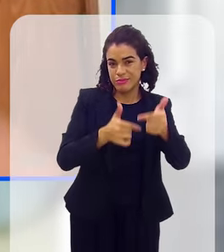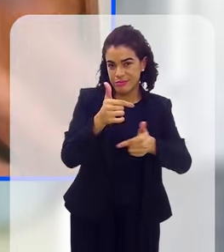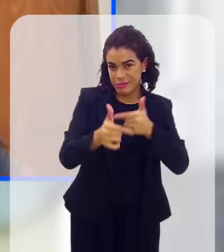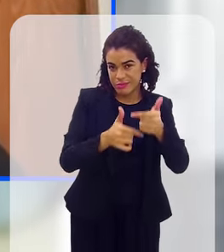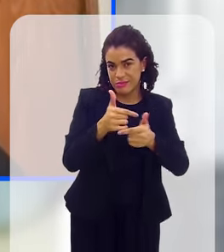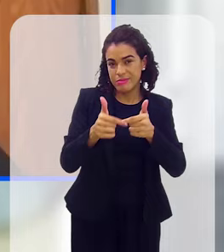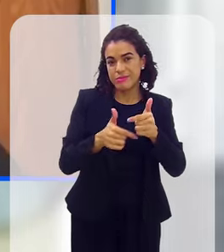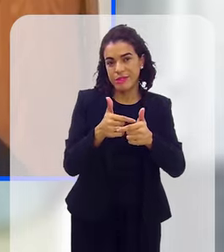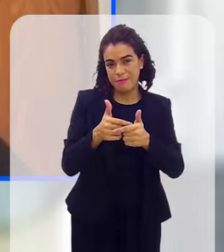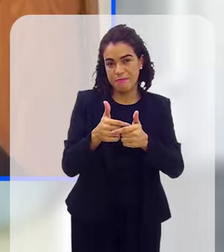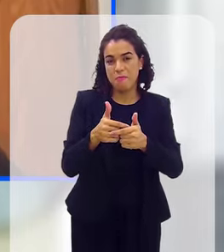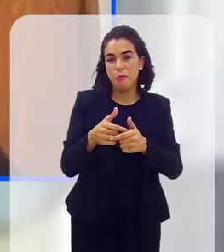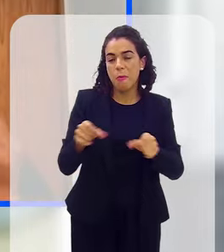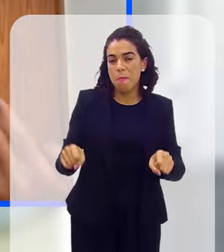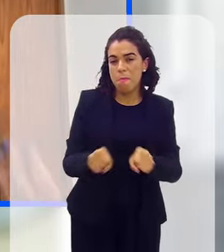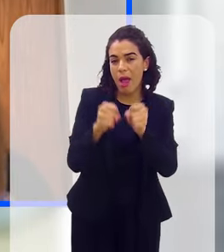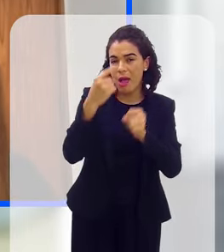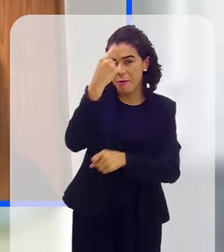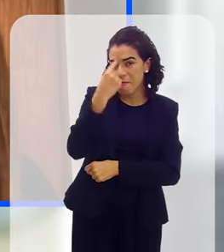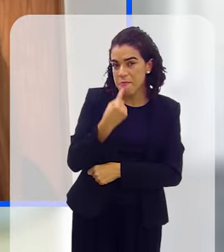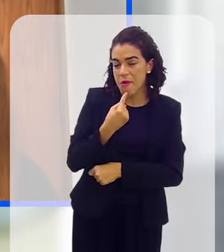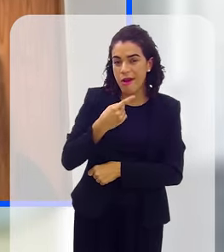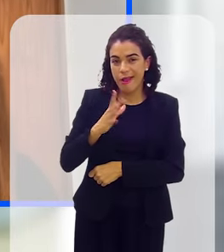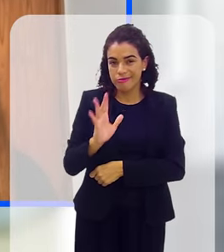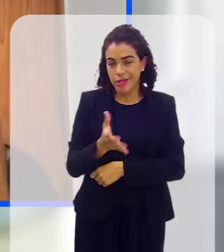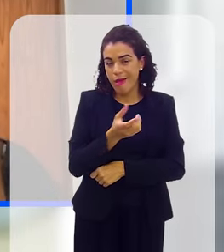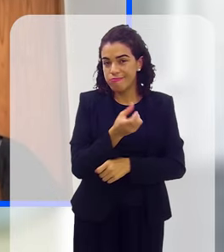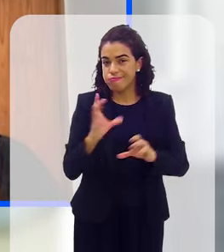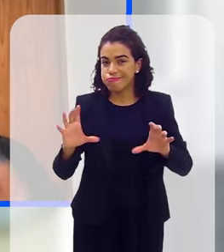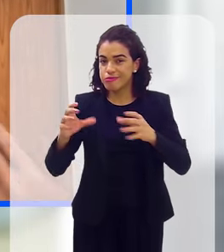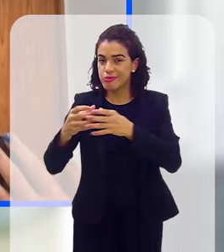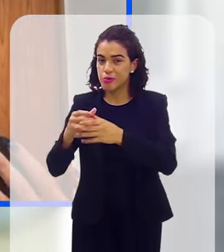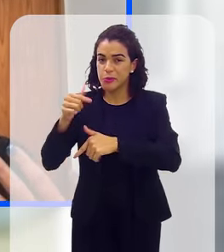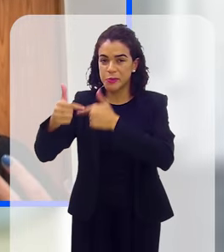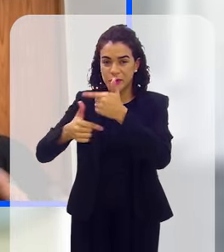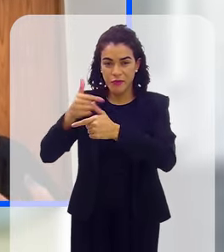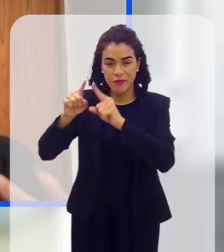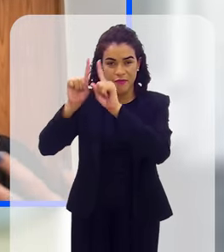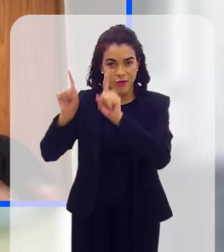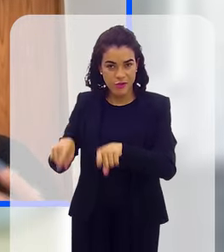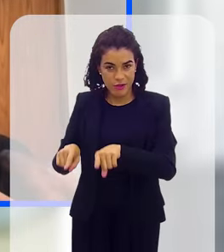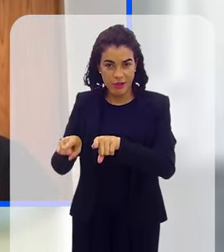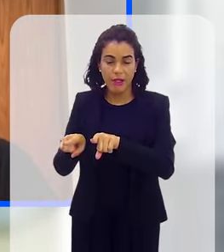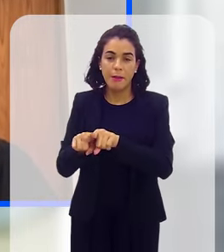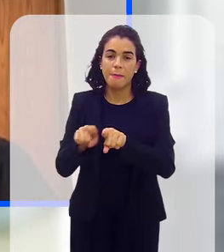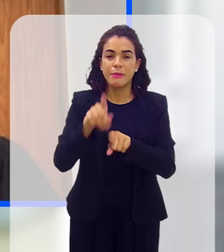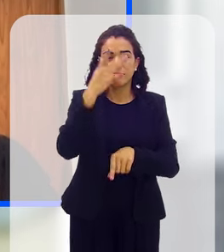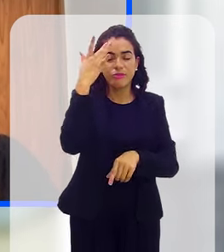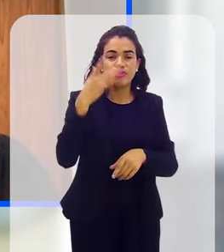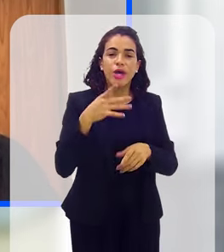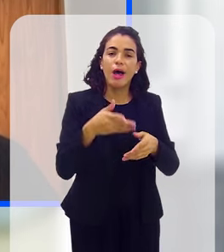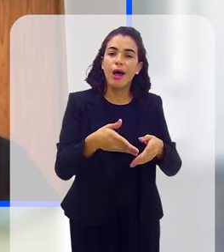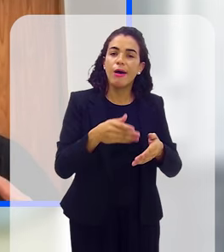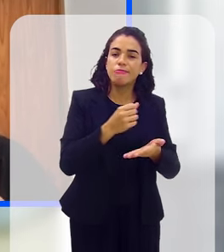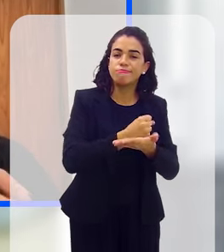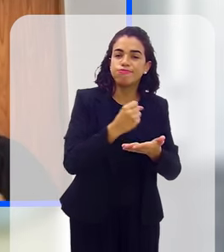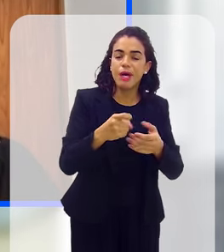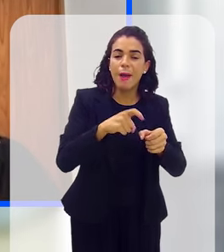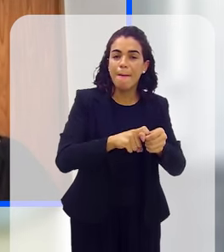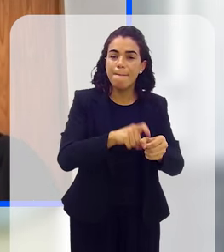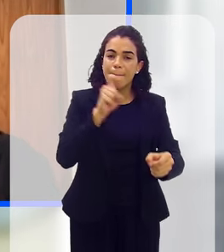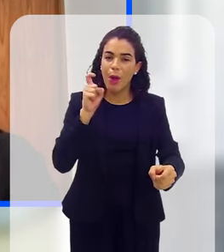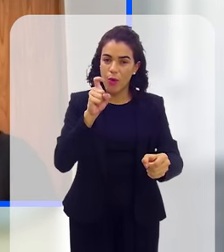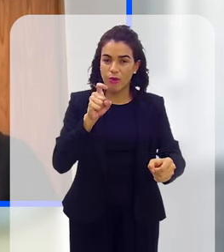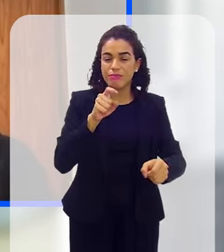danos morais coletivos, além daqueles que já receberam em termos de rescisão contratual na via administrativa,